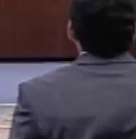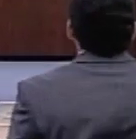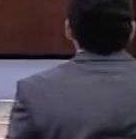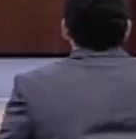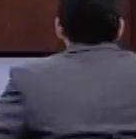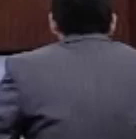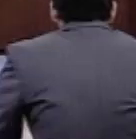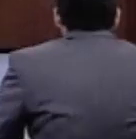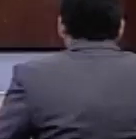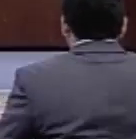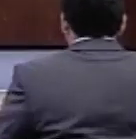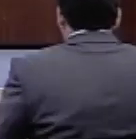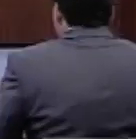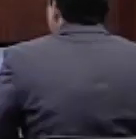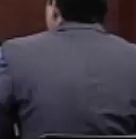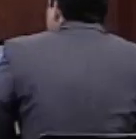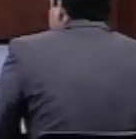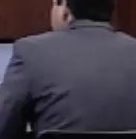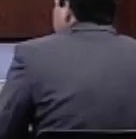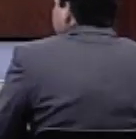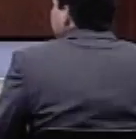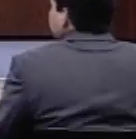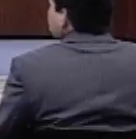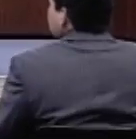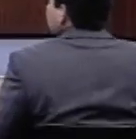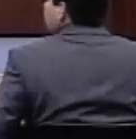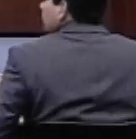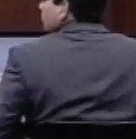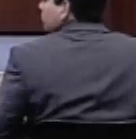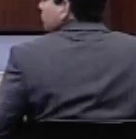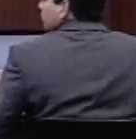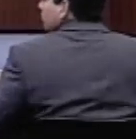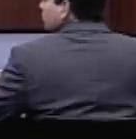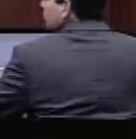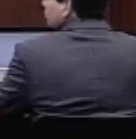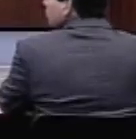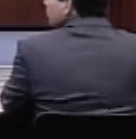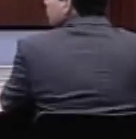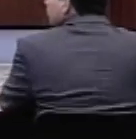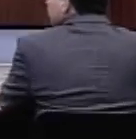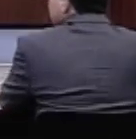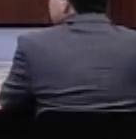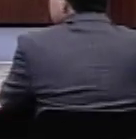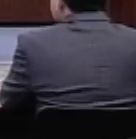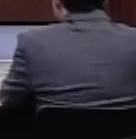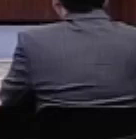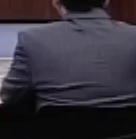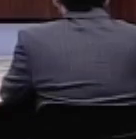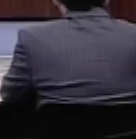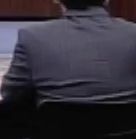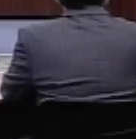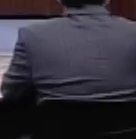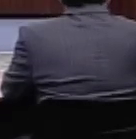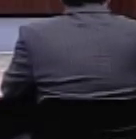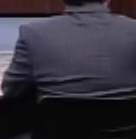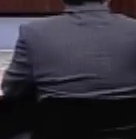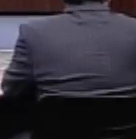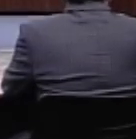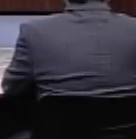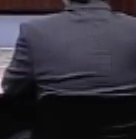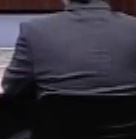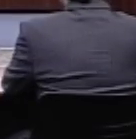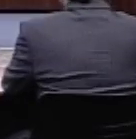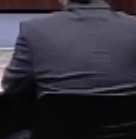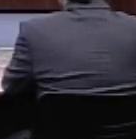há uma semana, tive a oportunidade de ressaltar a